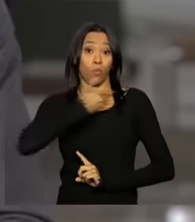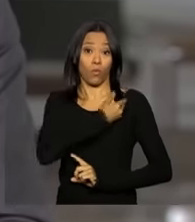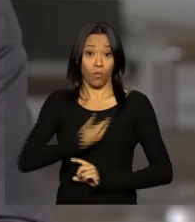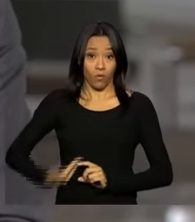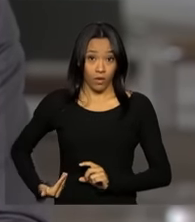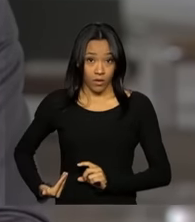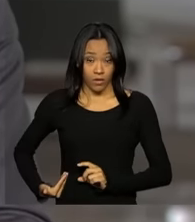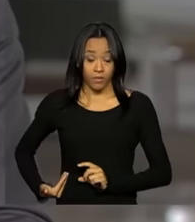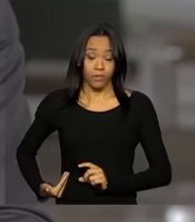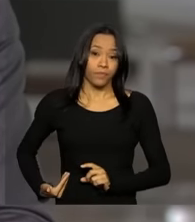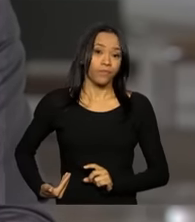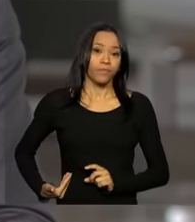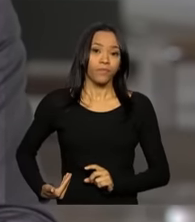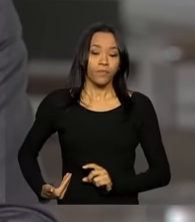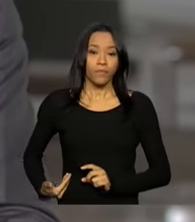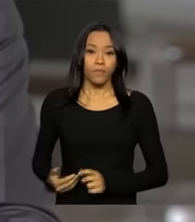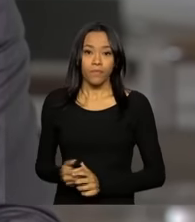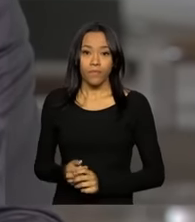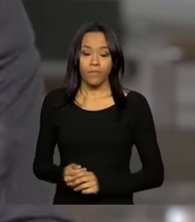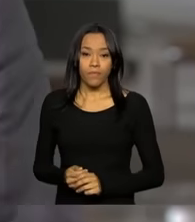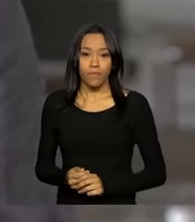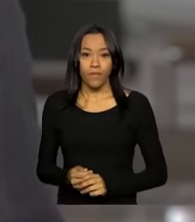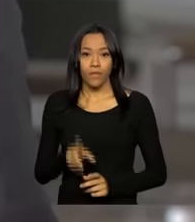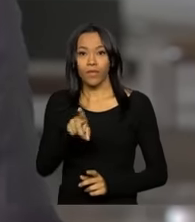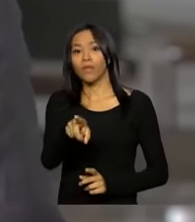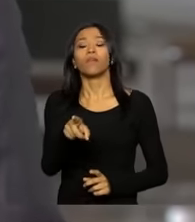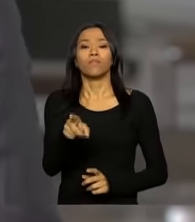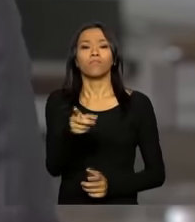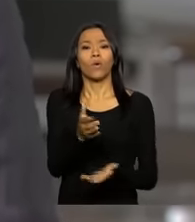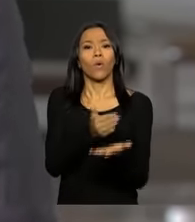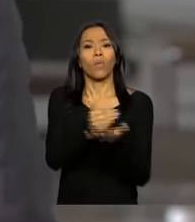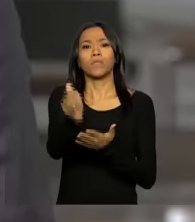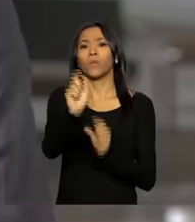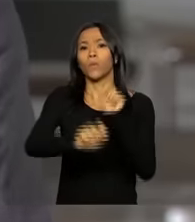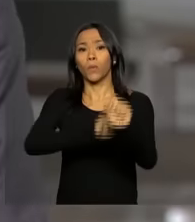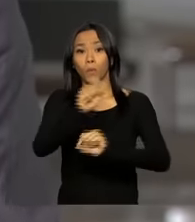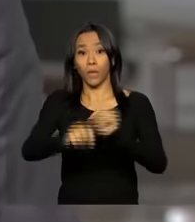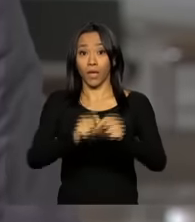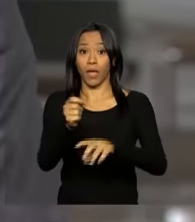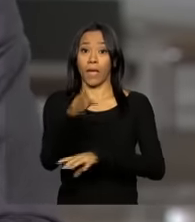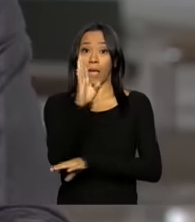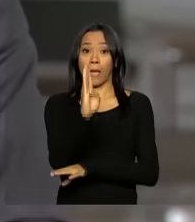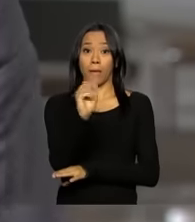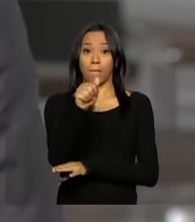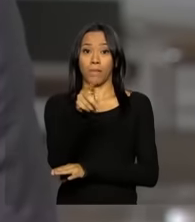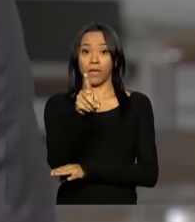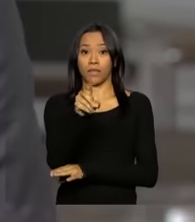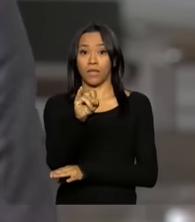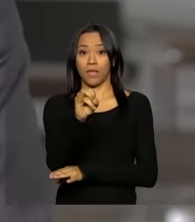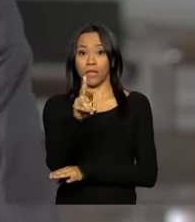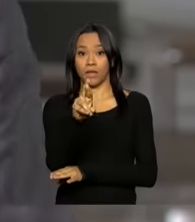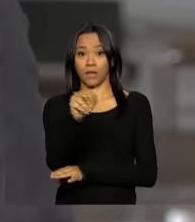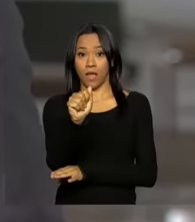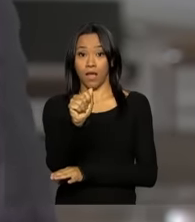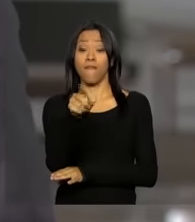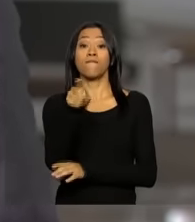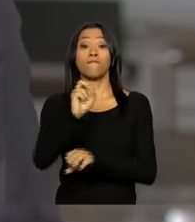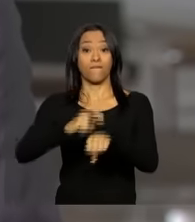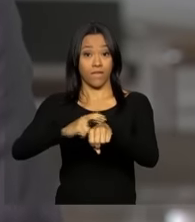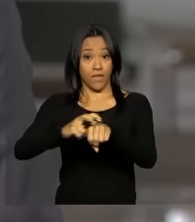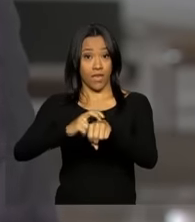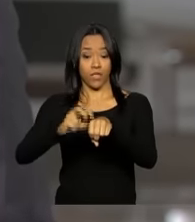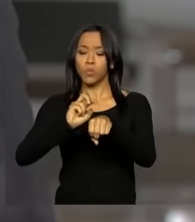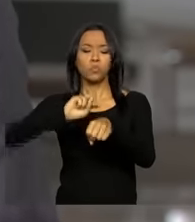No mês de abril, o governo deve colocar em vigor a bandeira verde, que vai deixar ainda mais barata a conta